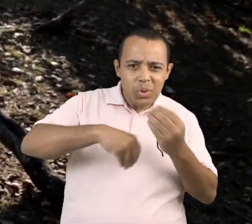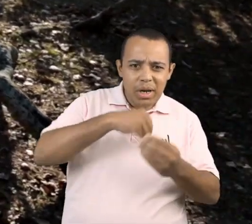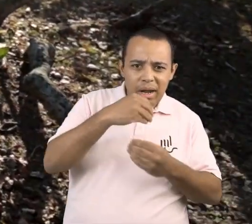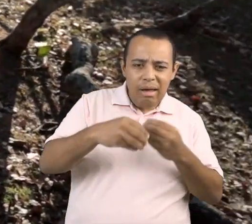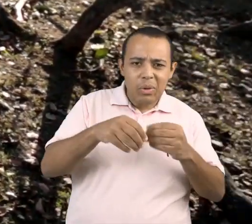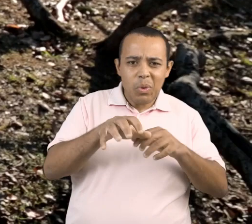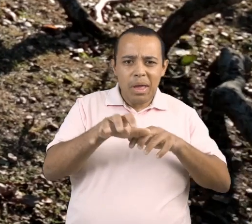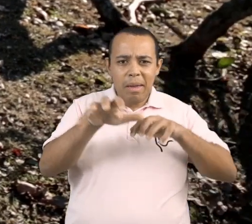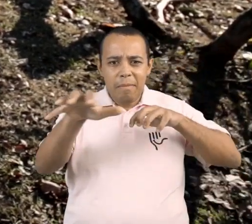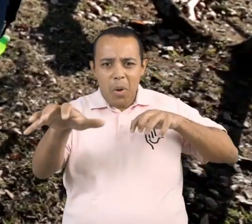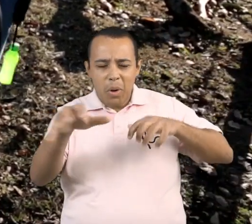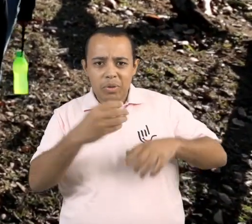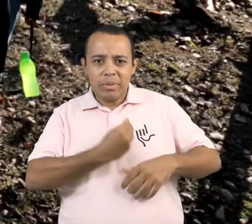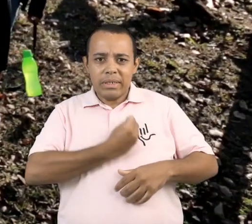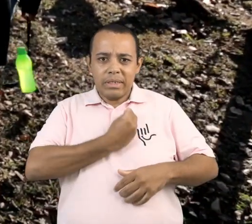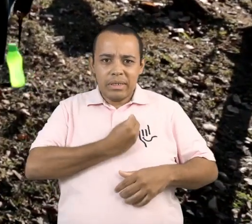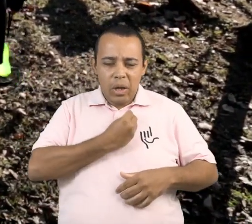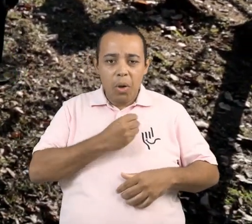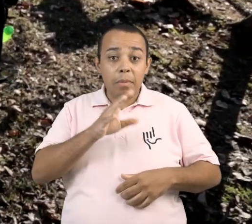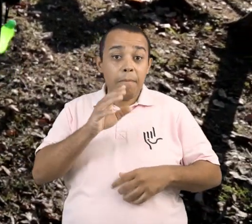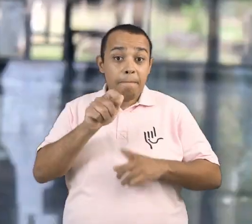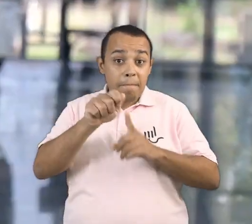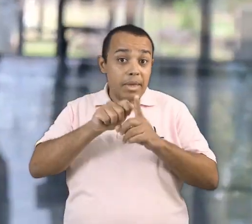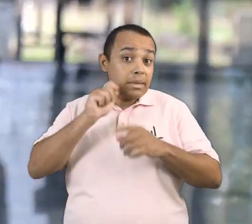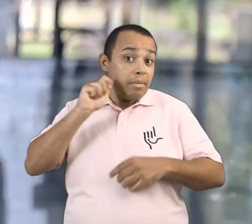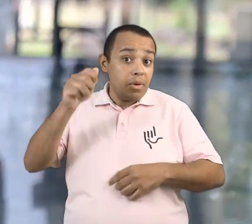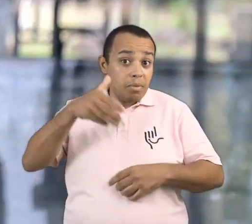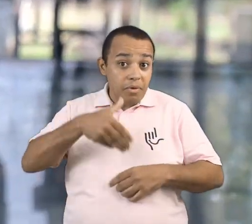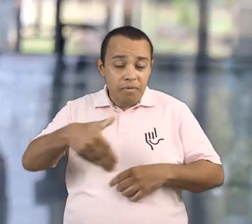de volta às atividades 100% presenciais.